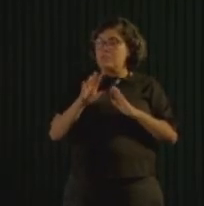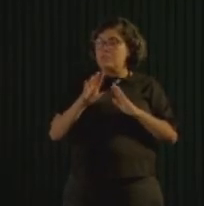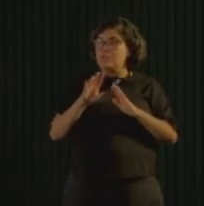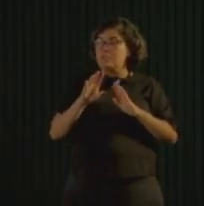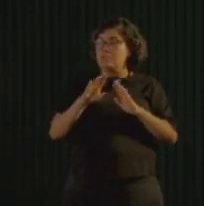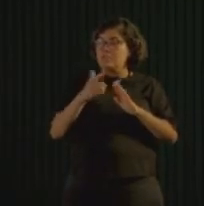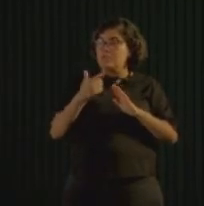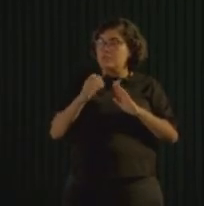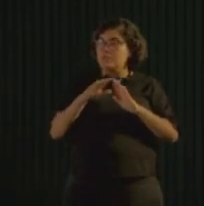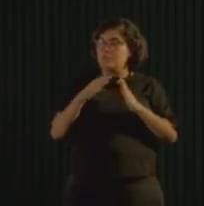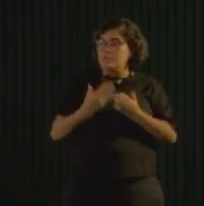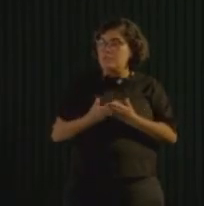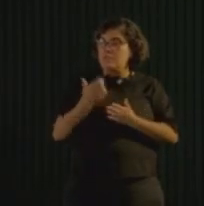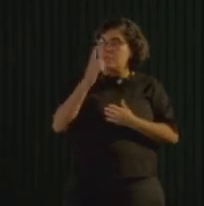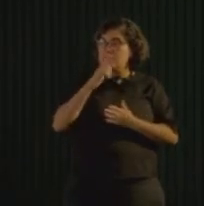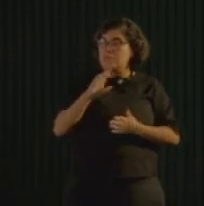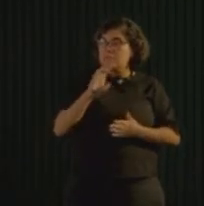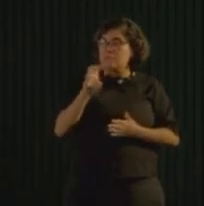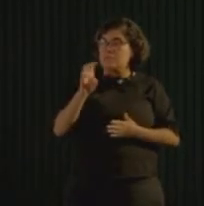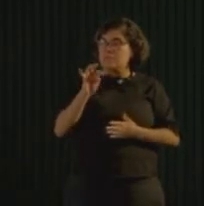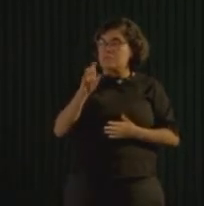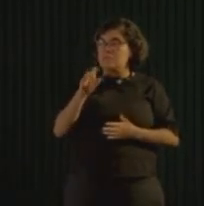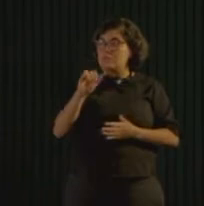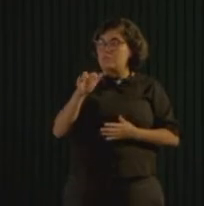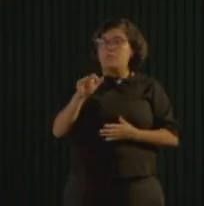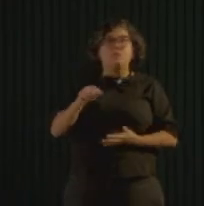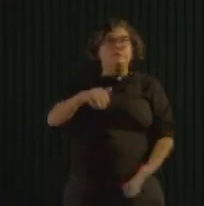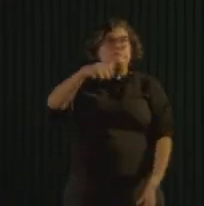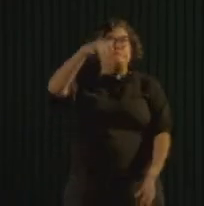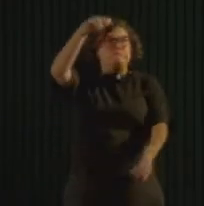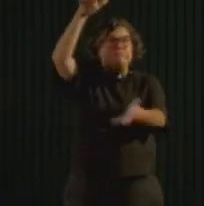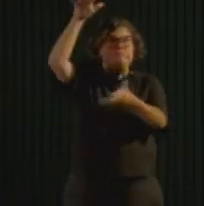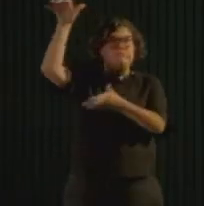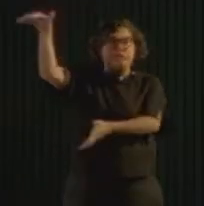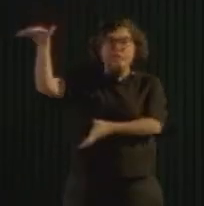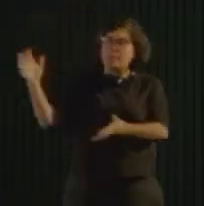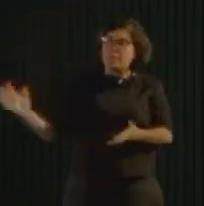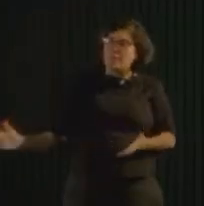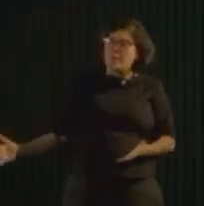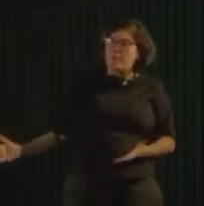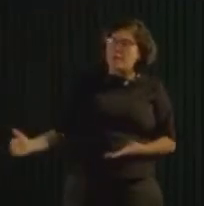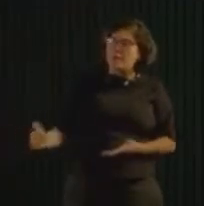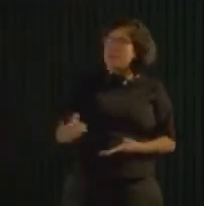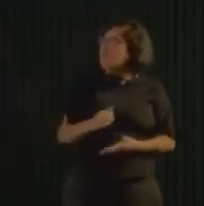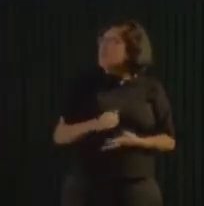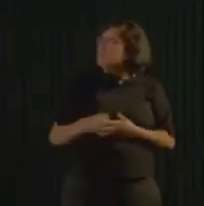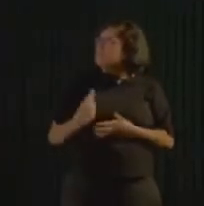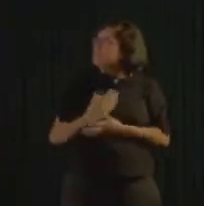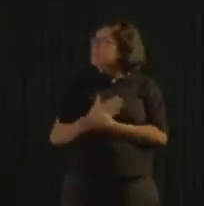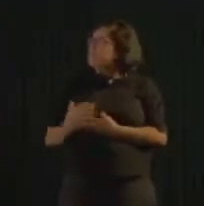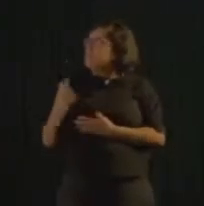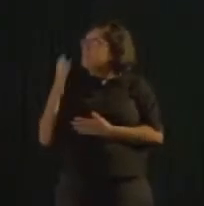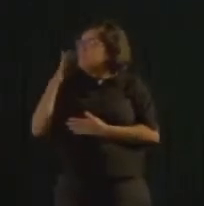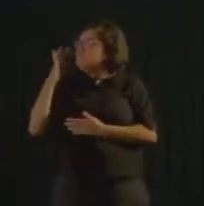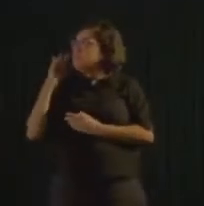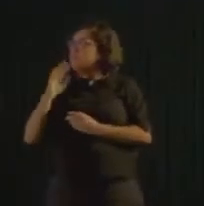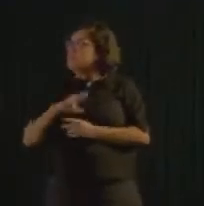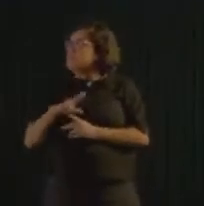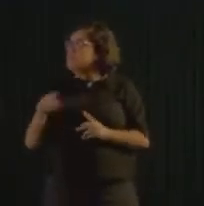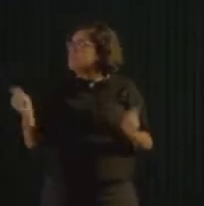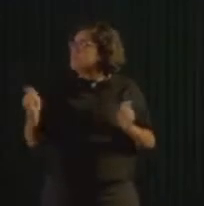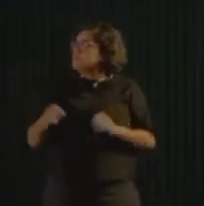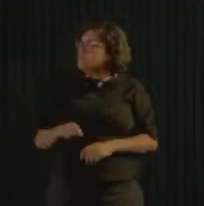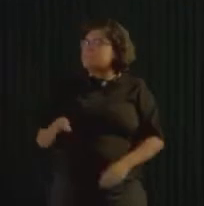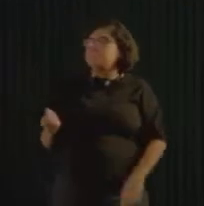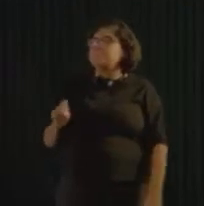toneladas de lixo plástico arrecadadas na cidade. Isso fez a gente começar a pensar em possibilidades. Ora, seria possível